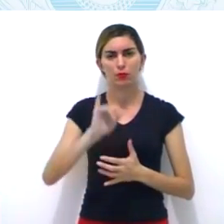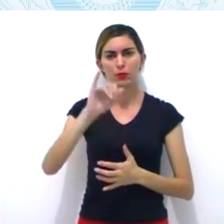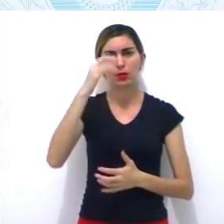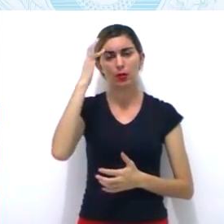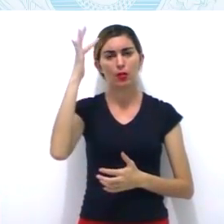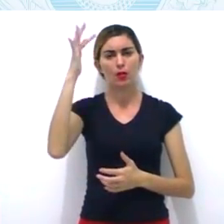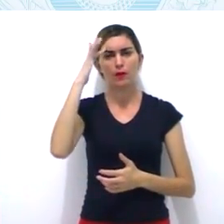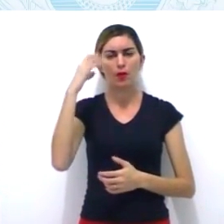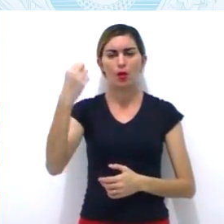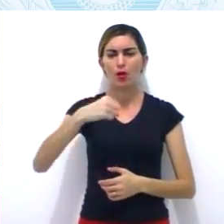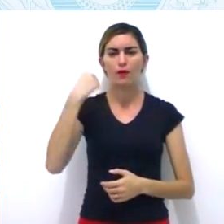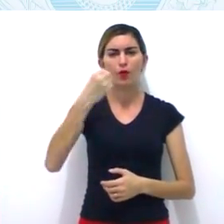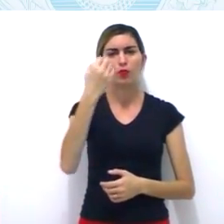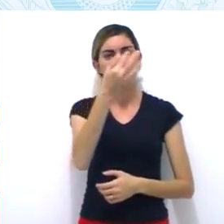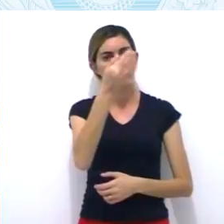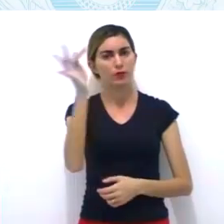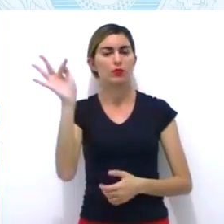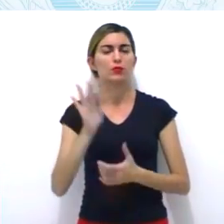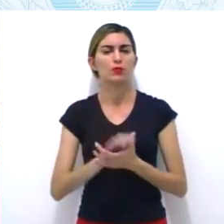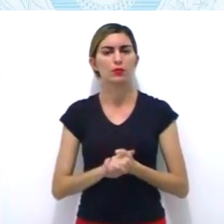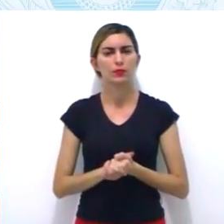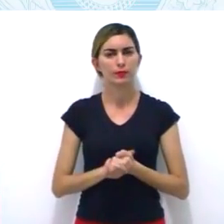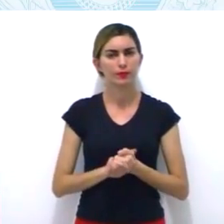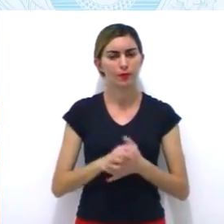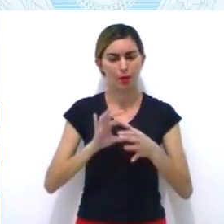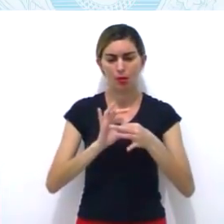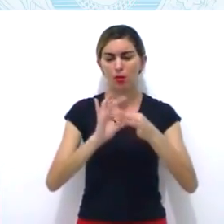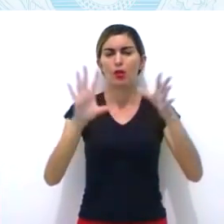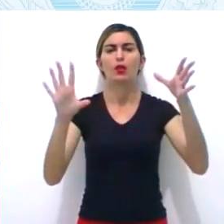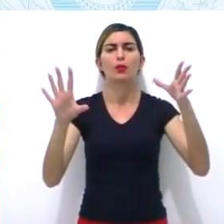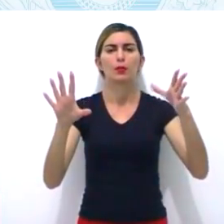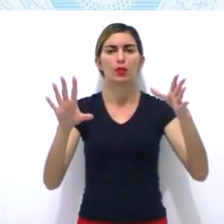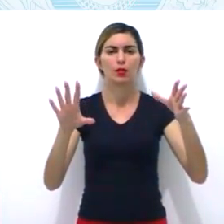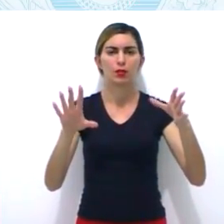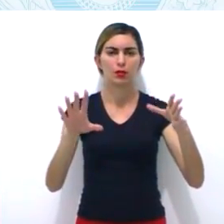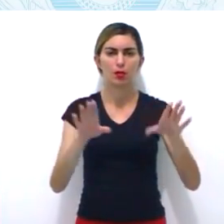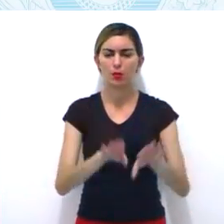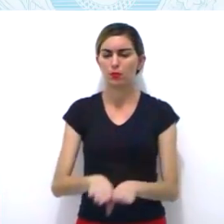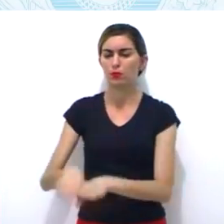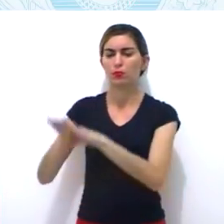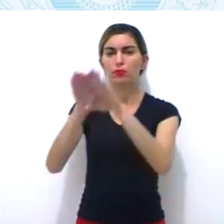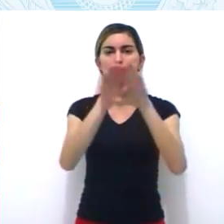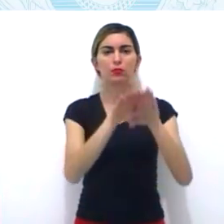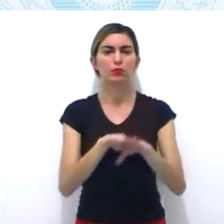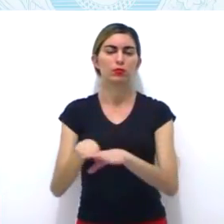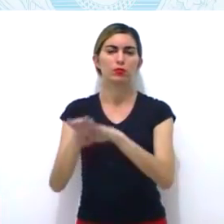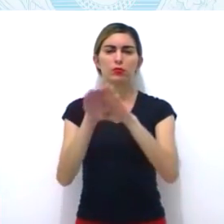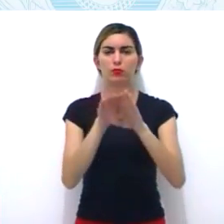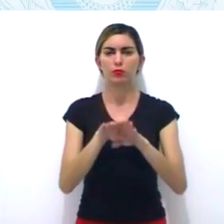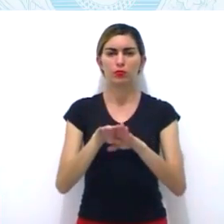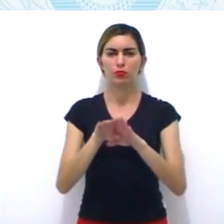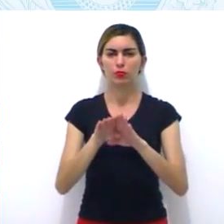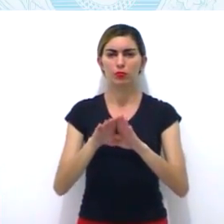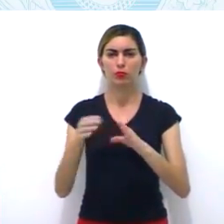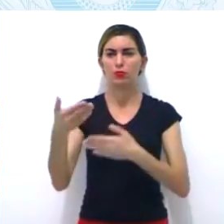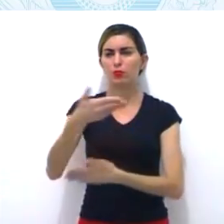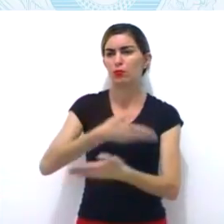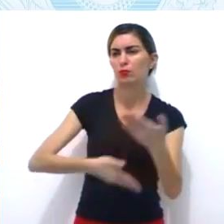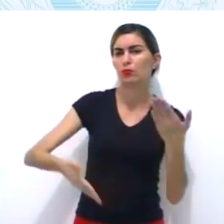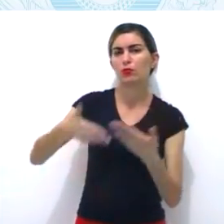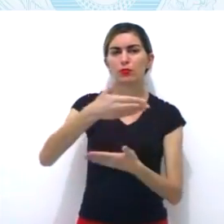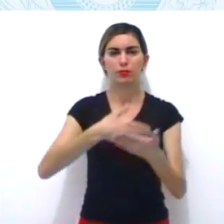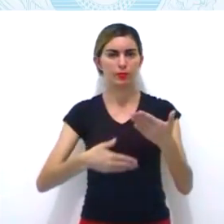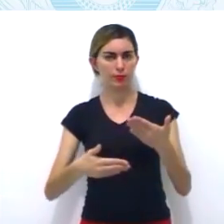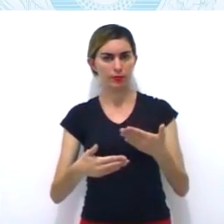fraternidade. Ecoavam em solo pernambucano, principalmente entre a